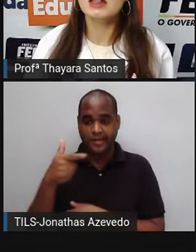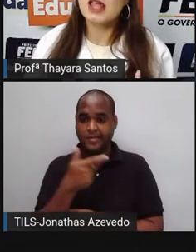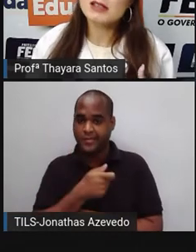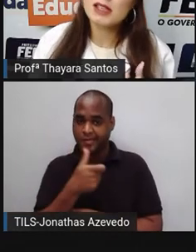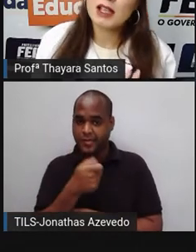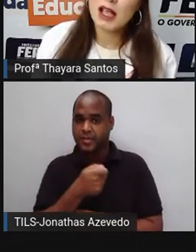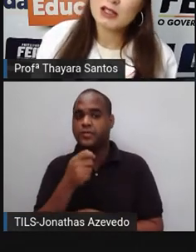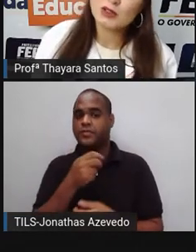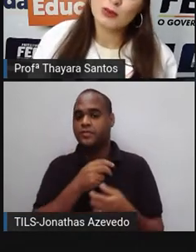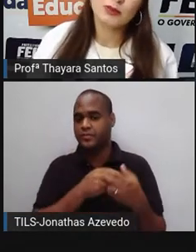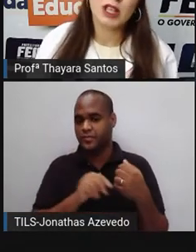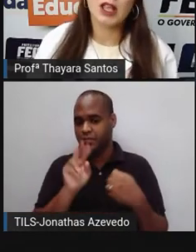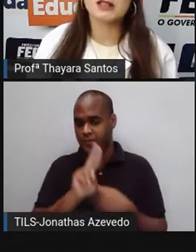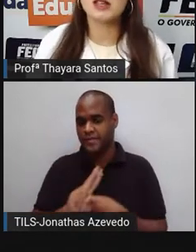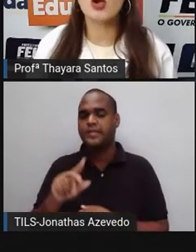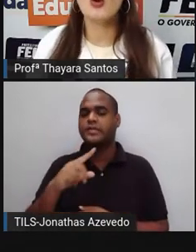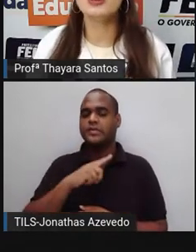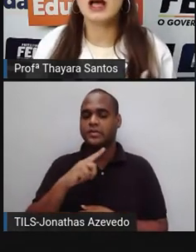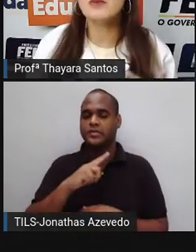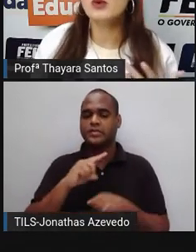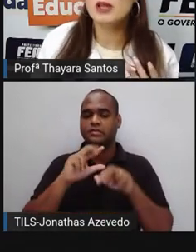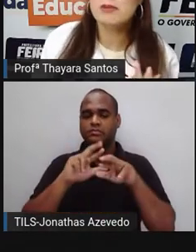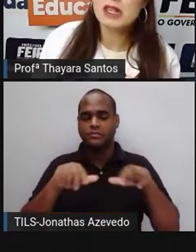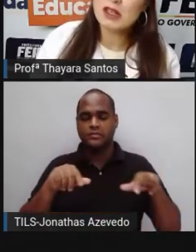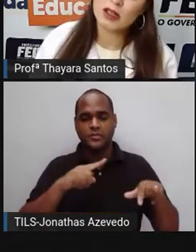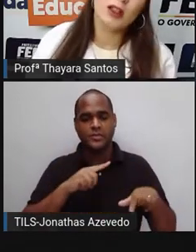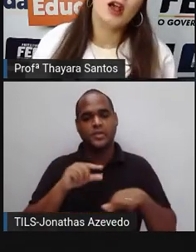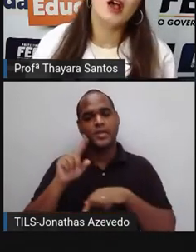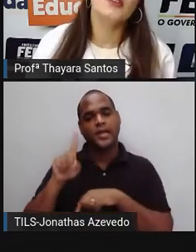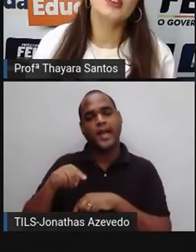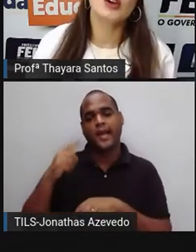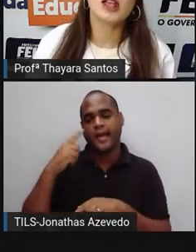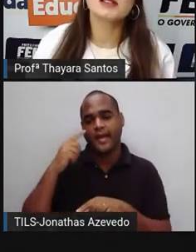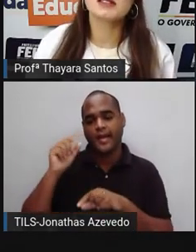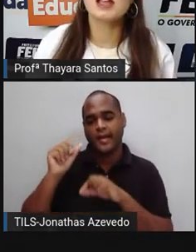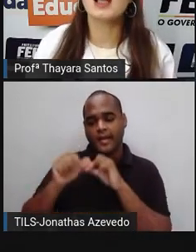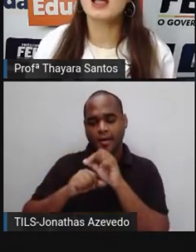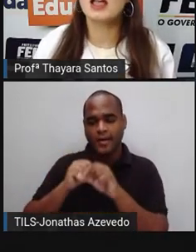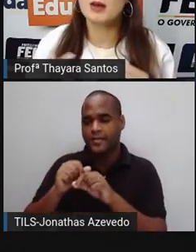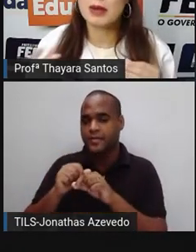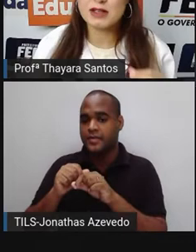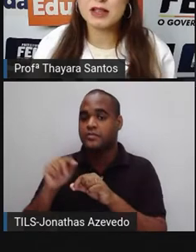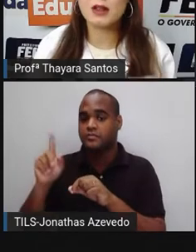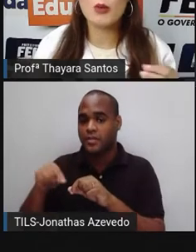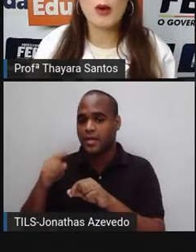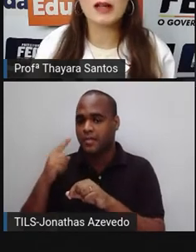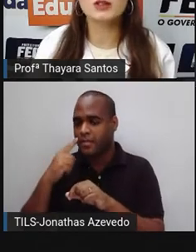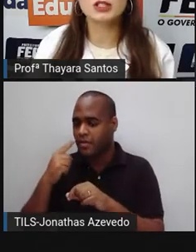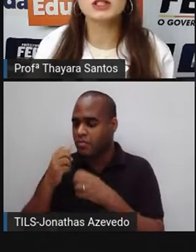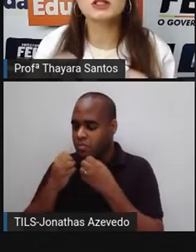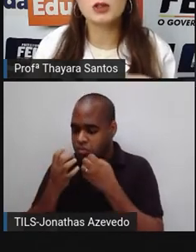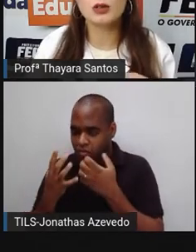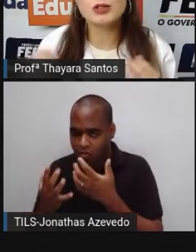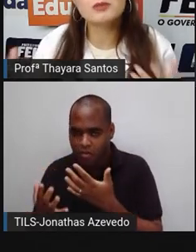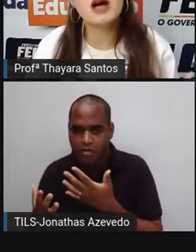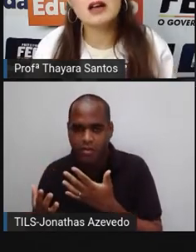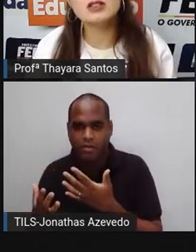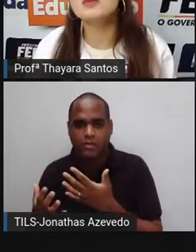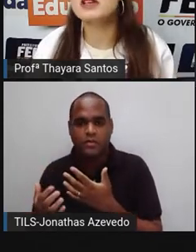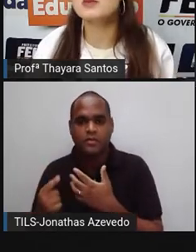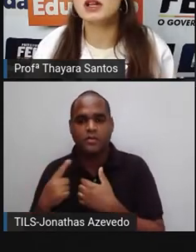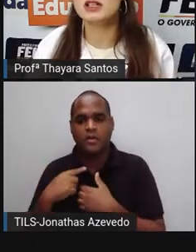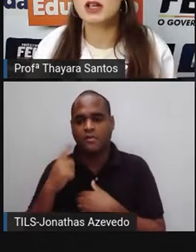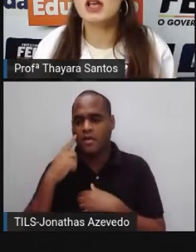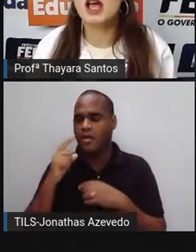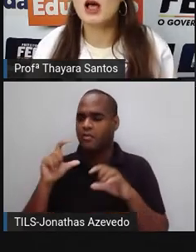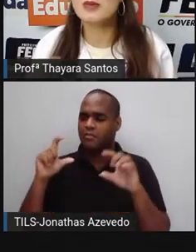E nesse caso, assim como na bulimia, a vigorexia apresenta um quadro de transtorno de imagem